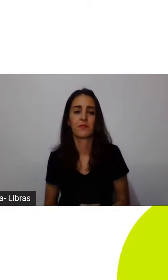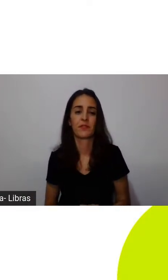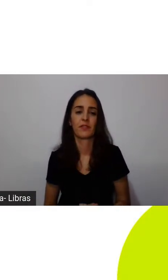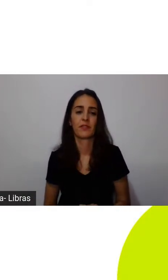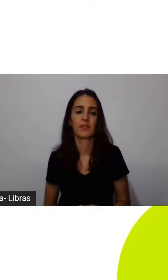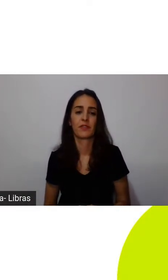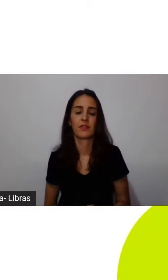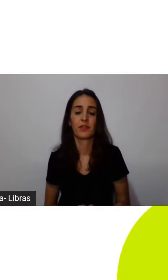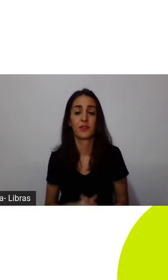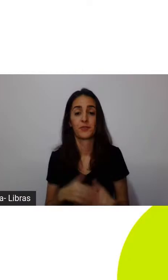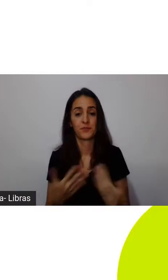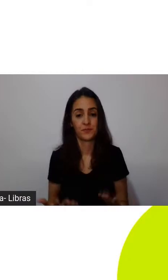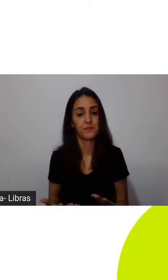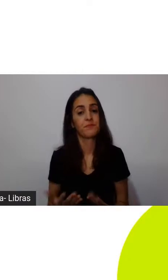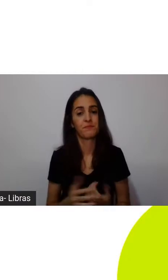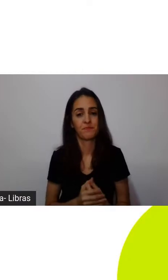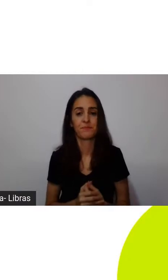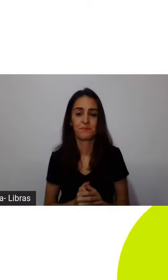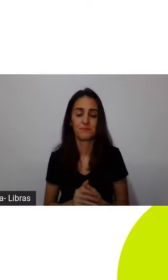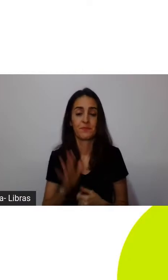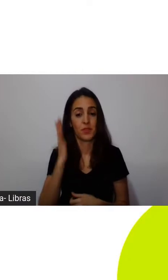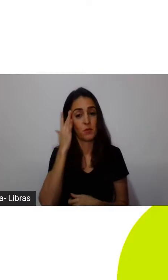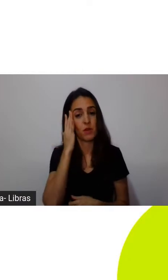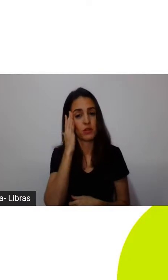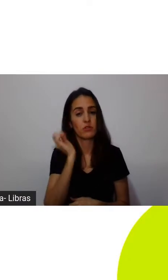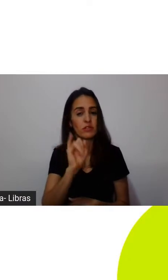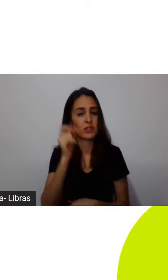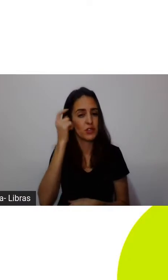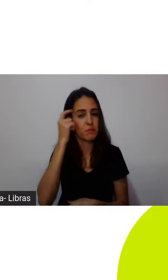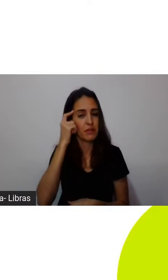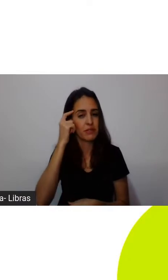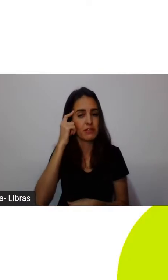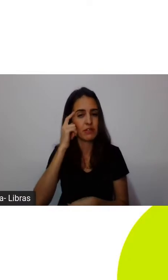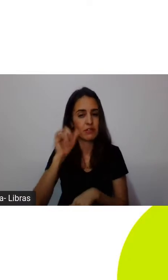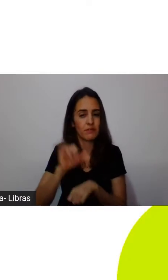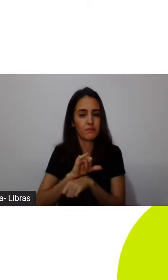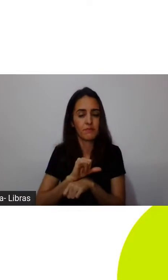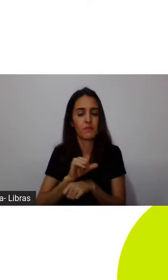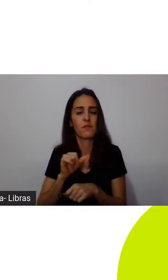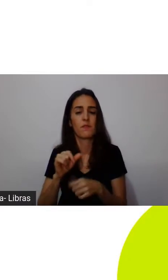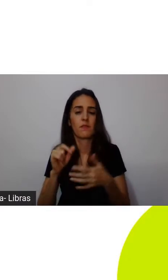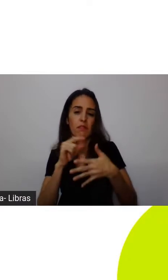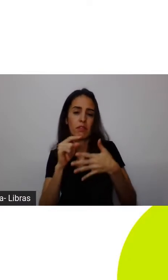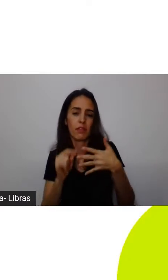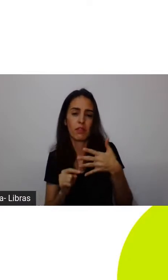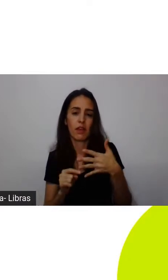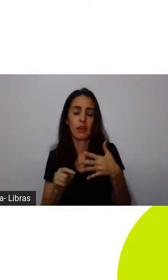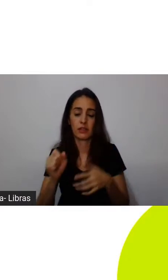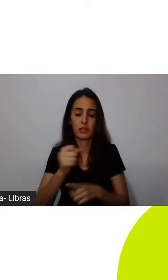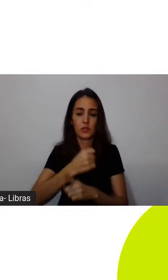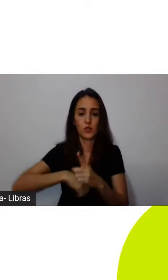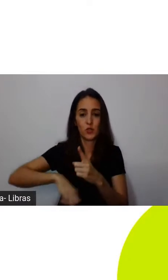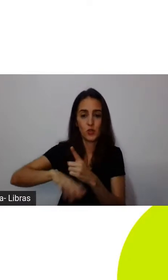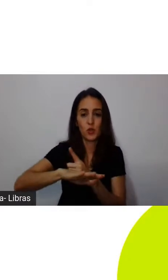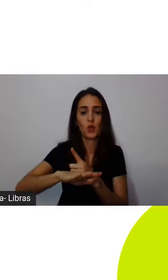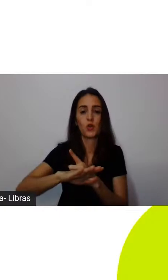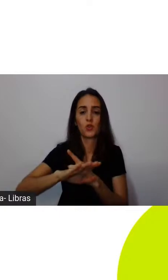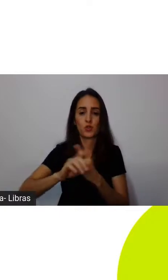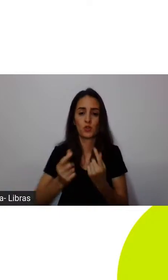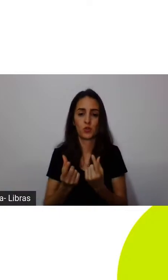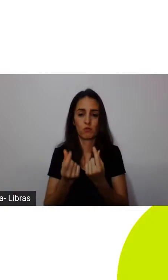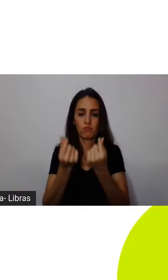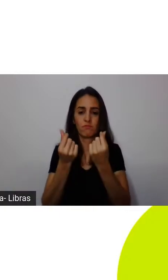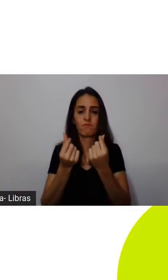E eu acredito que uma resposta sociológica importante para a gente conseguir sair dessa crise de recursos seria